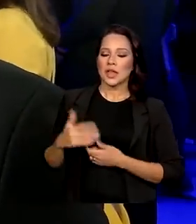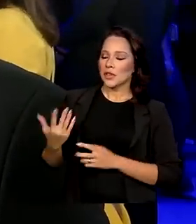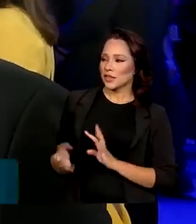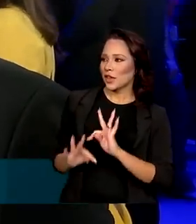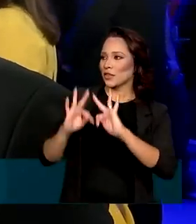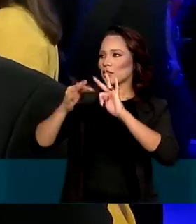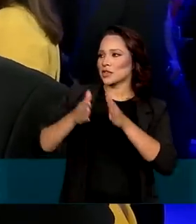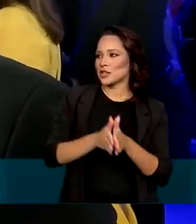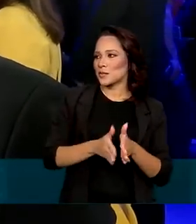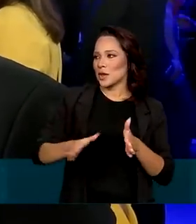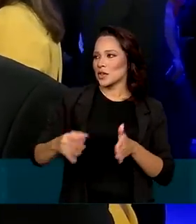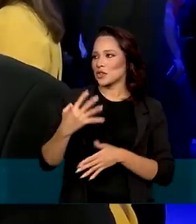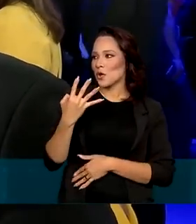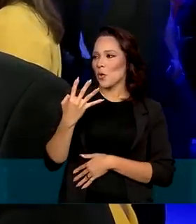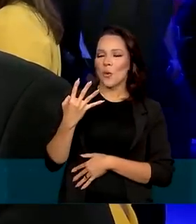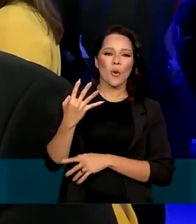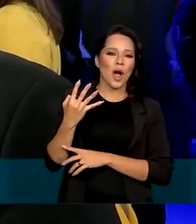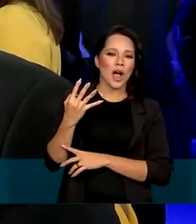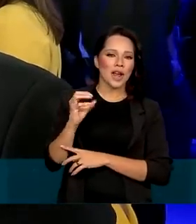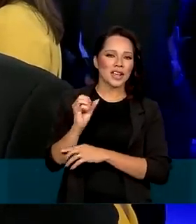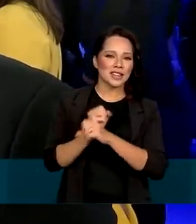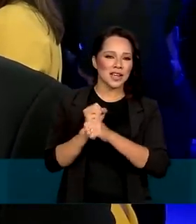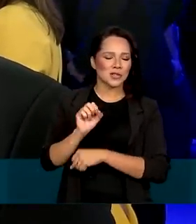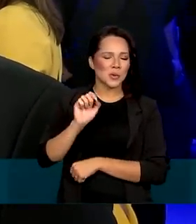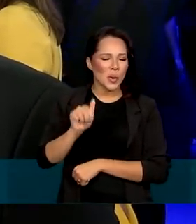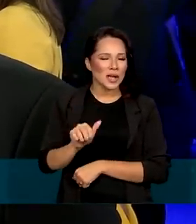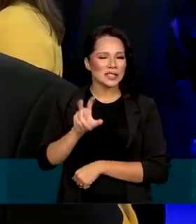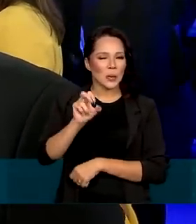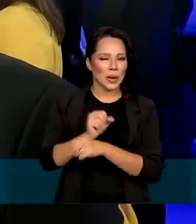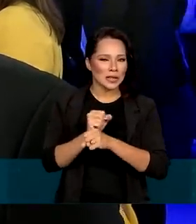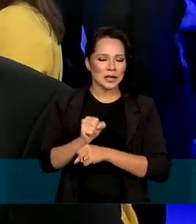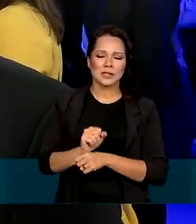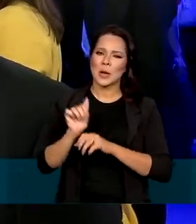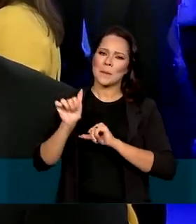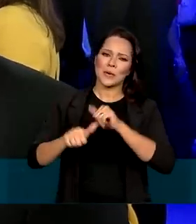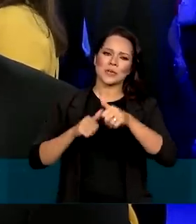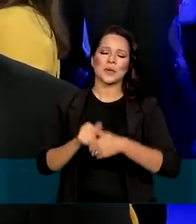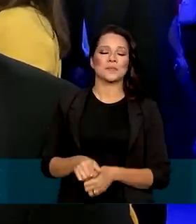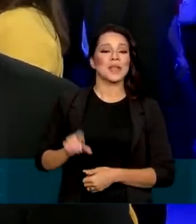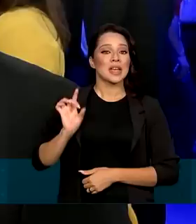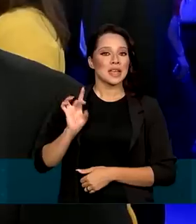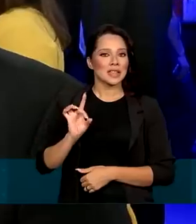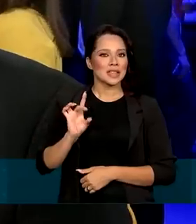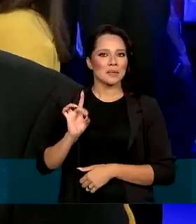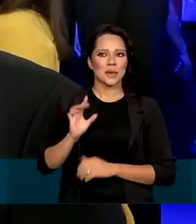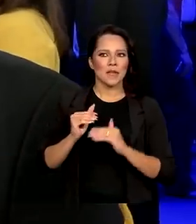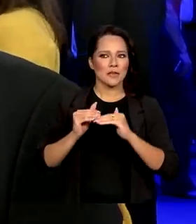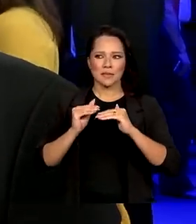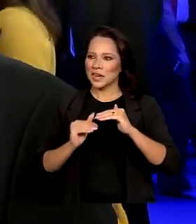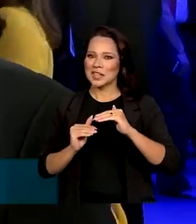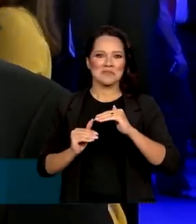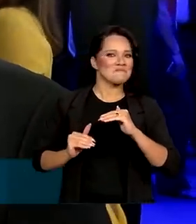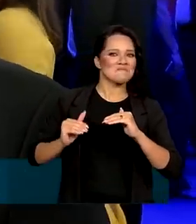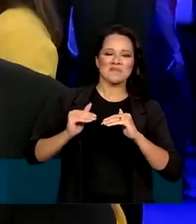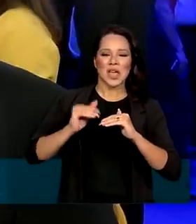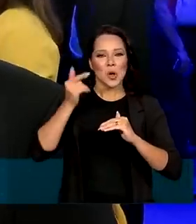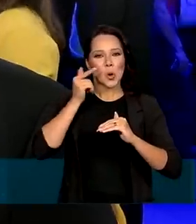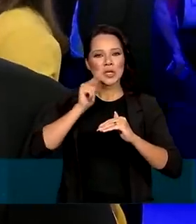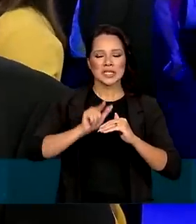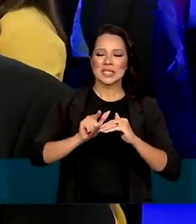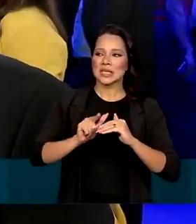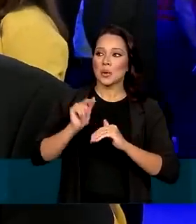dessas quatro décadas, quase cinco décadas, mudou completamente. E a Dataprev, felizmente, não ficou para trás. Ela conseguiu